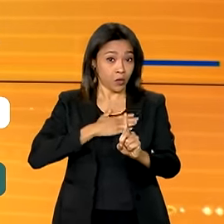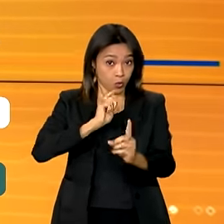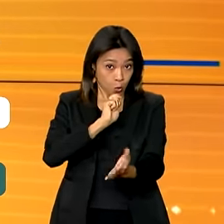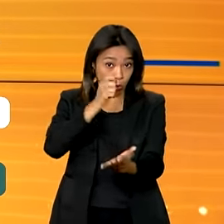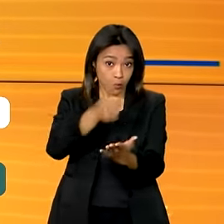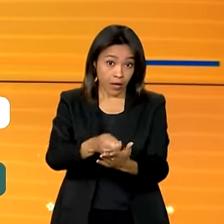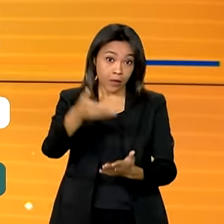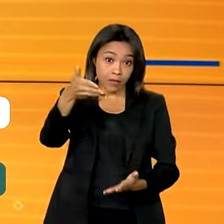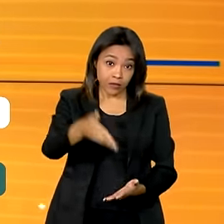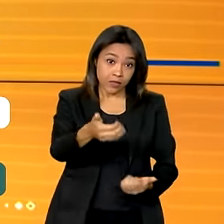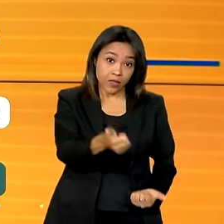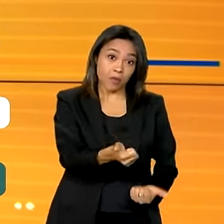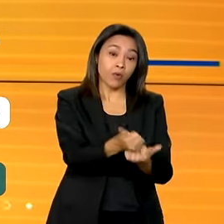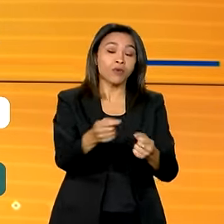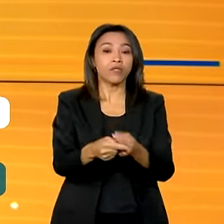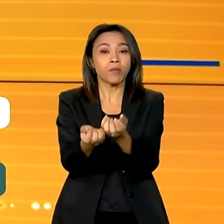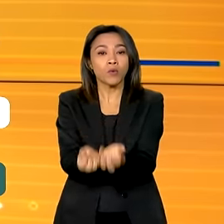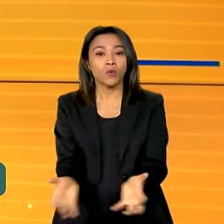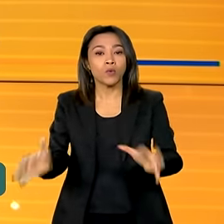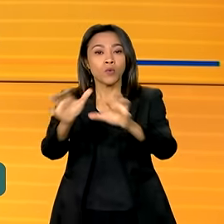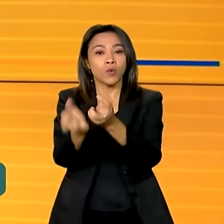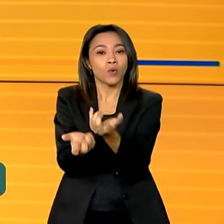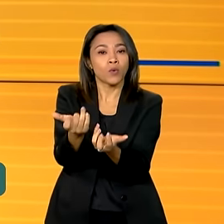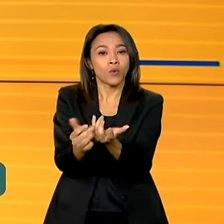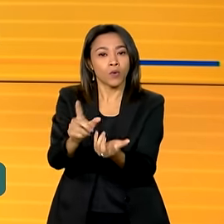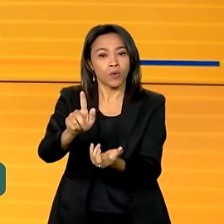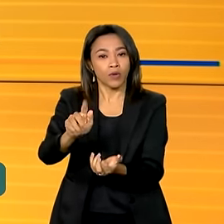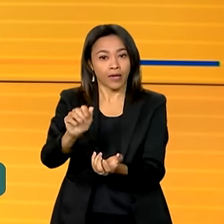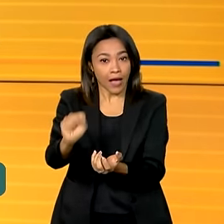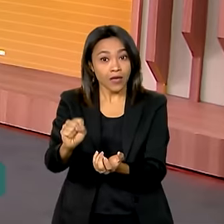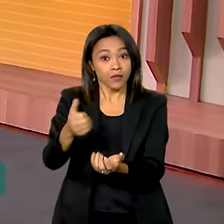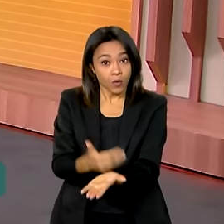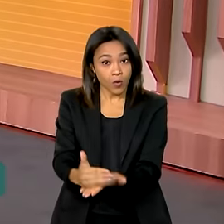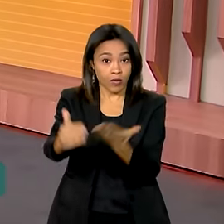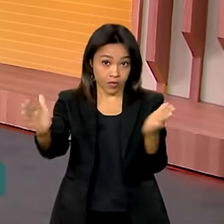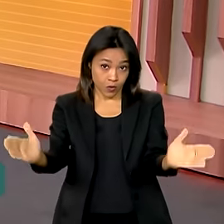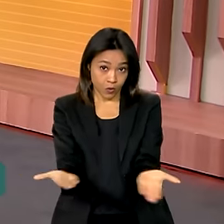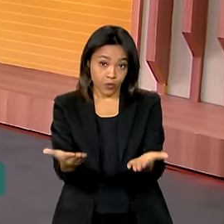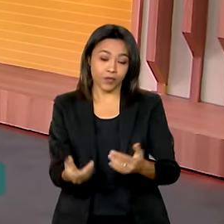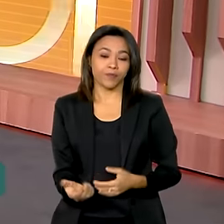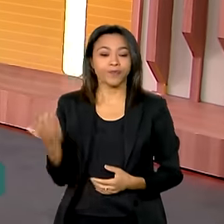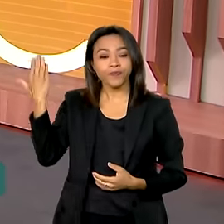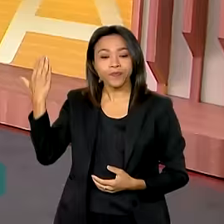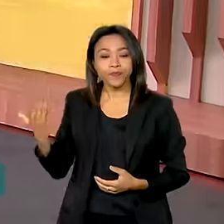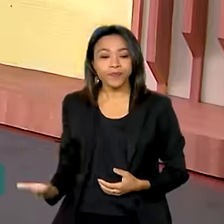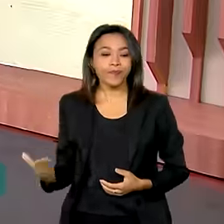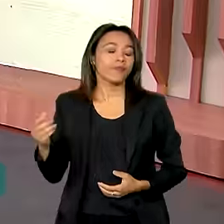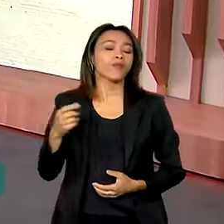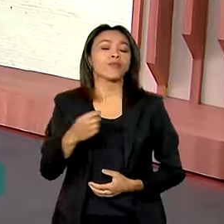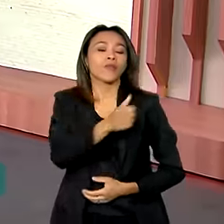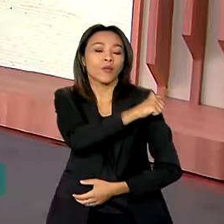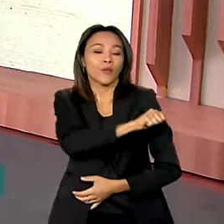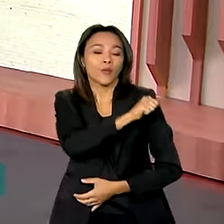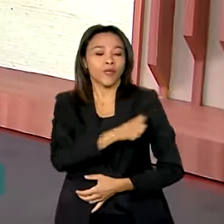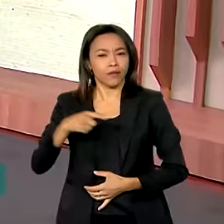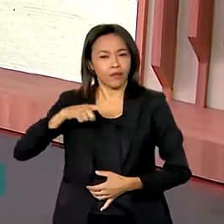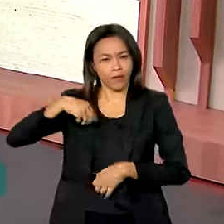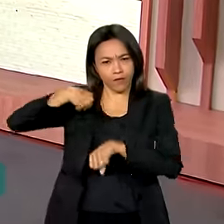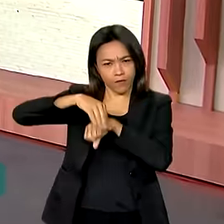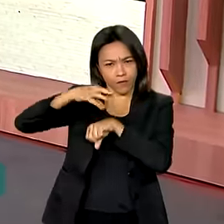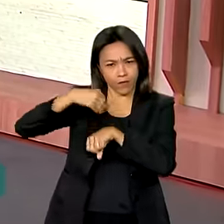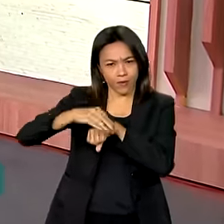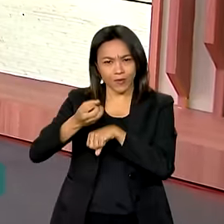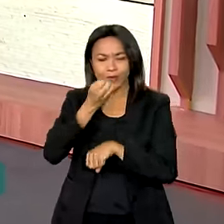auxílio e também do auxílio gás deste mês começa hoje. Do Rio de Janeiro, Cláudia Boiunga tem as informações.